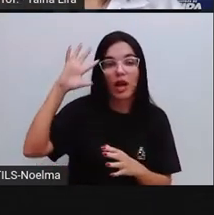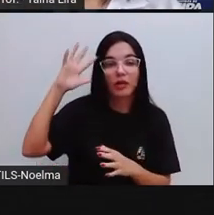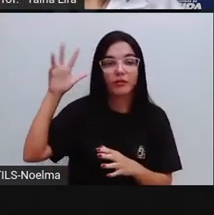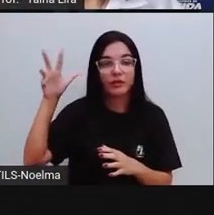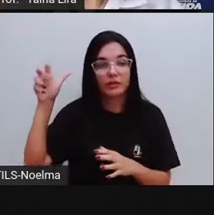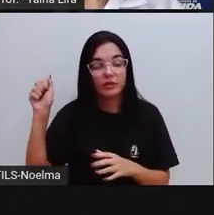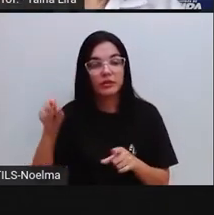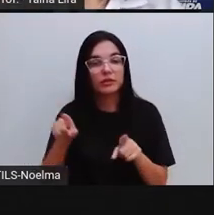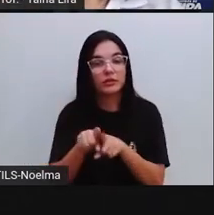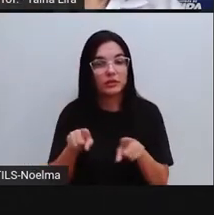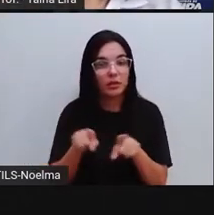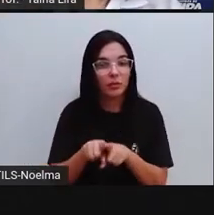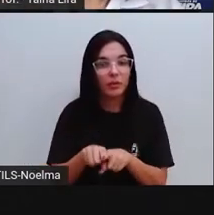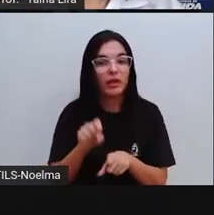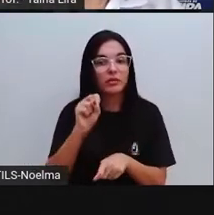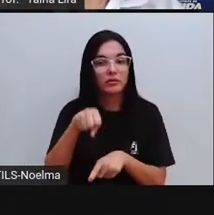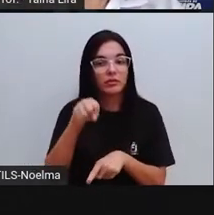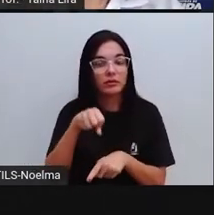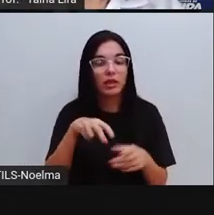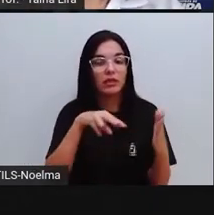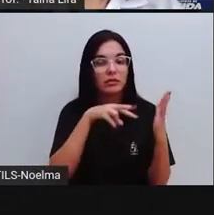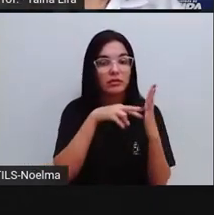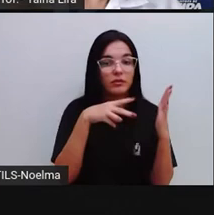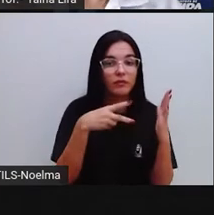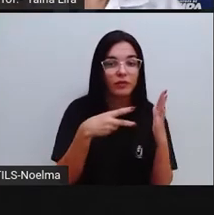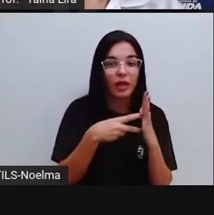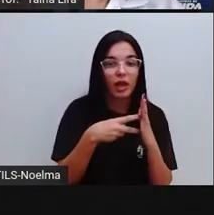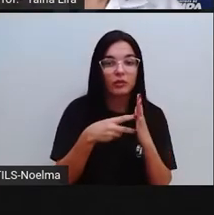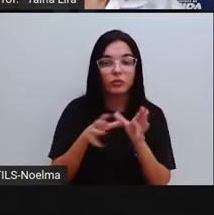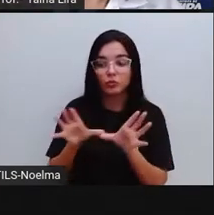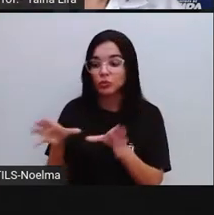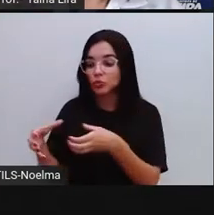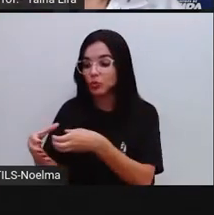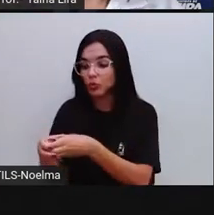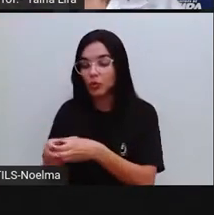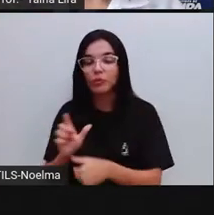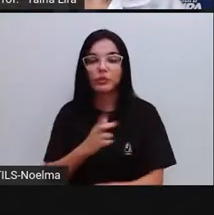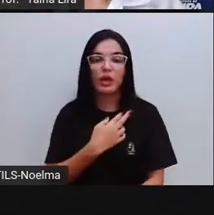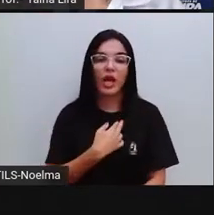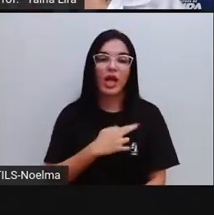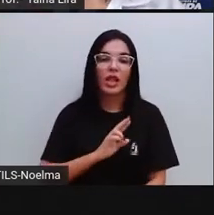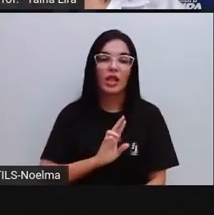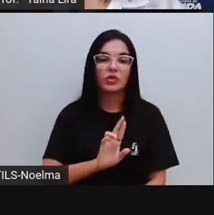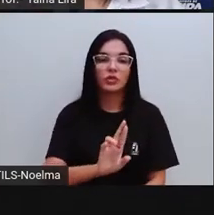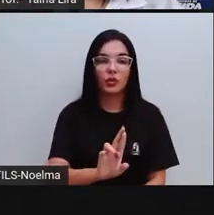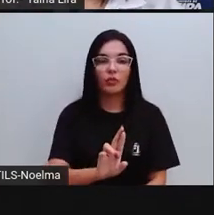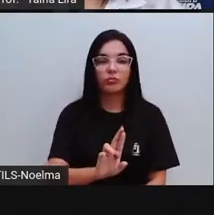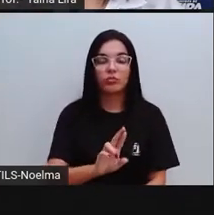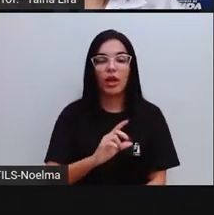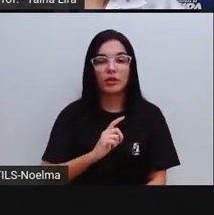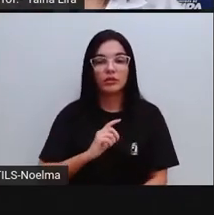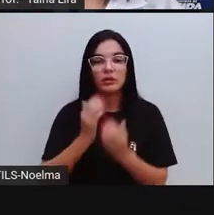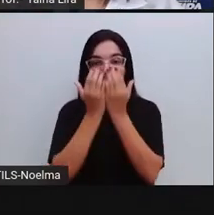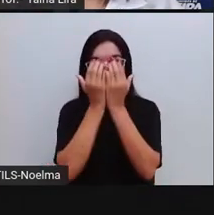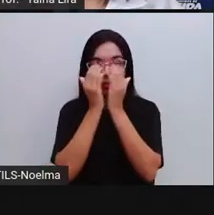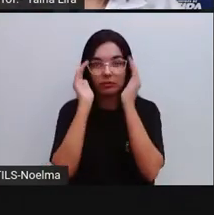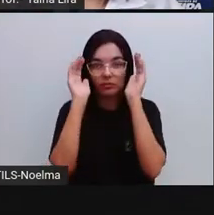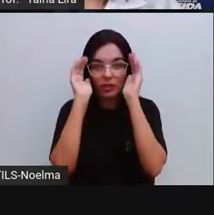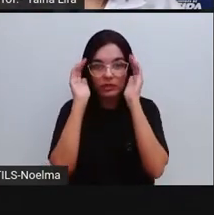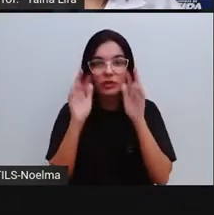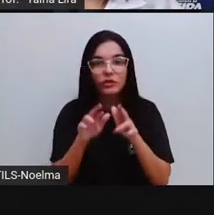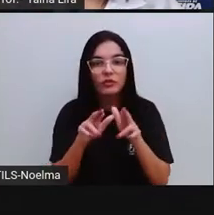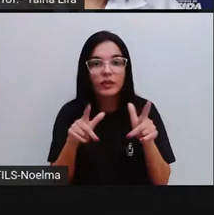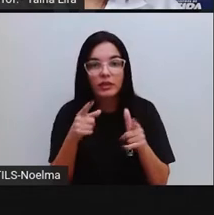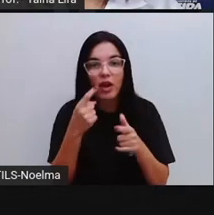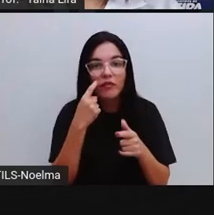são símbolos aí da religiosidade. São máscaras diferentes, observe que essa